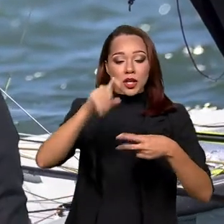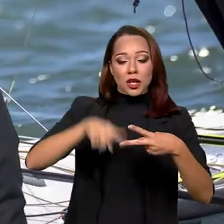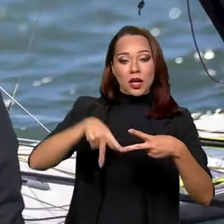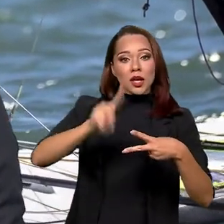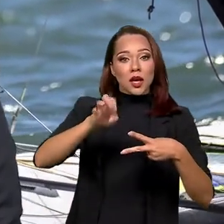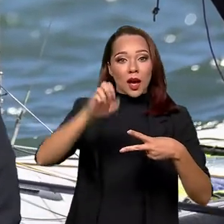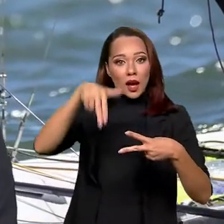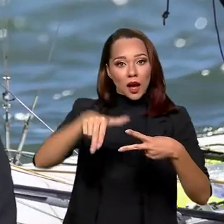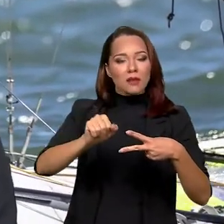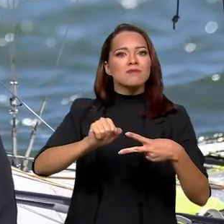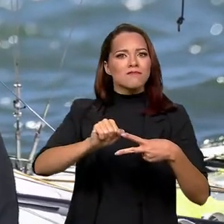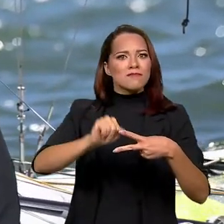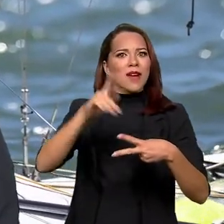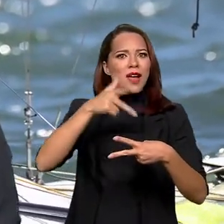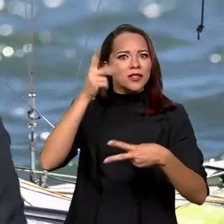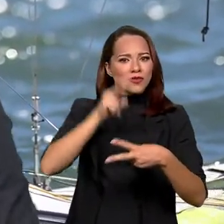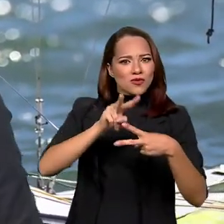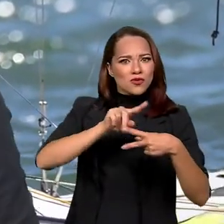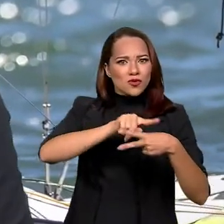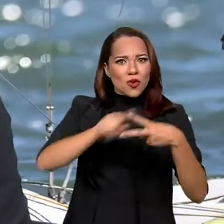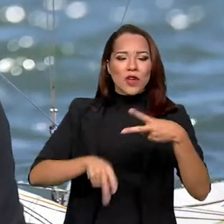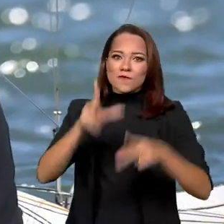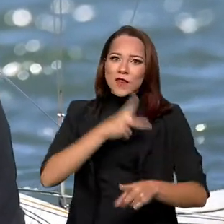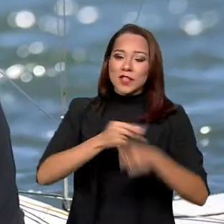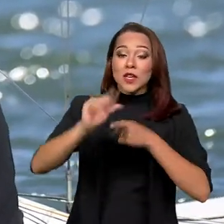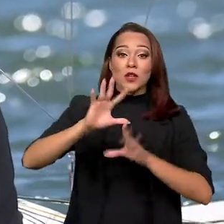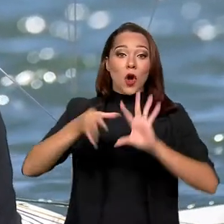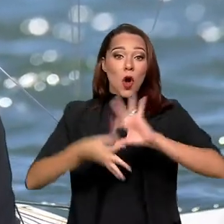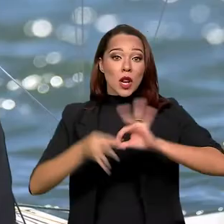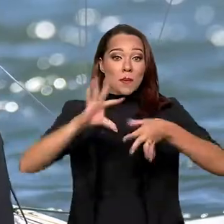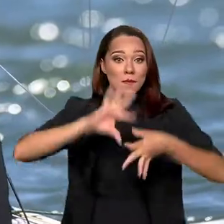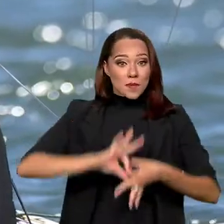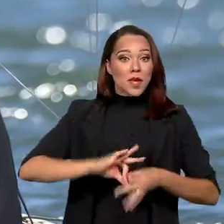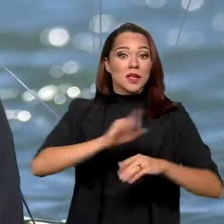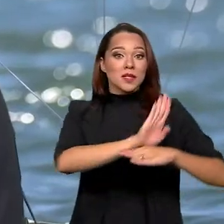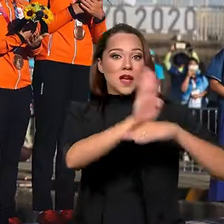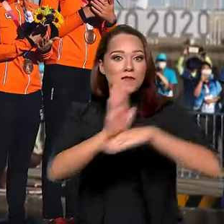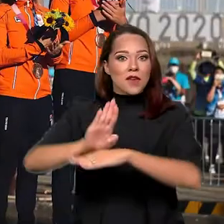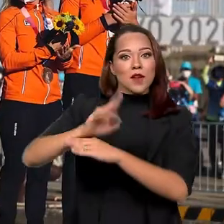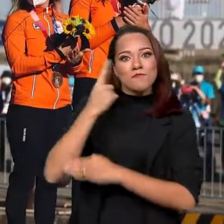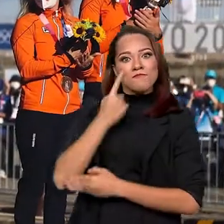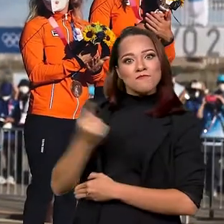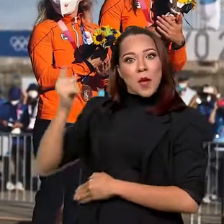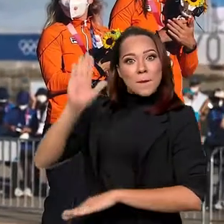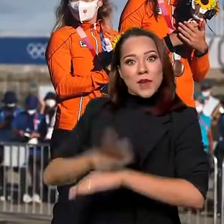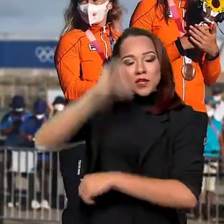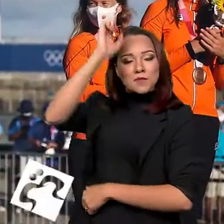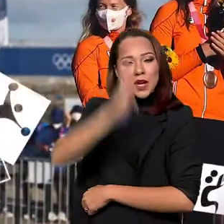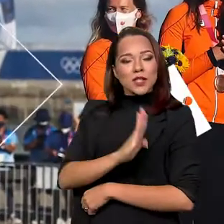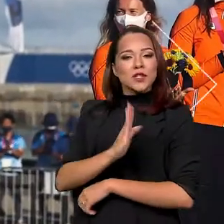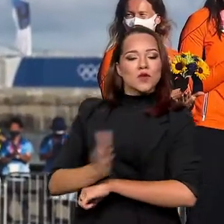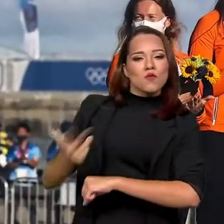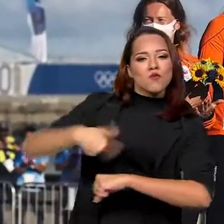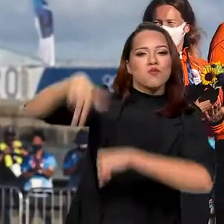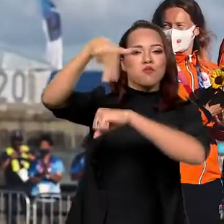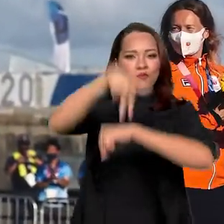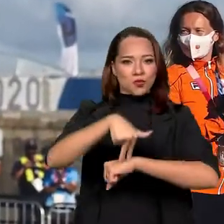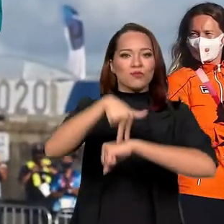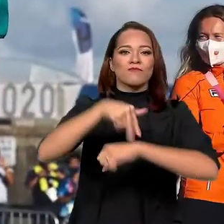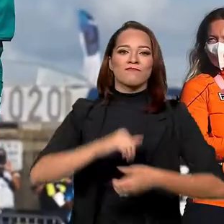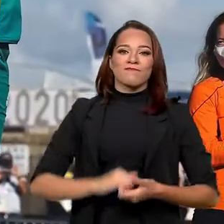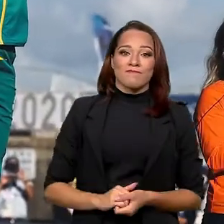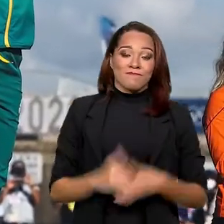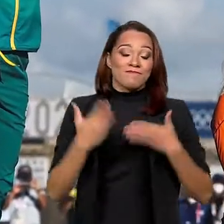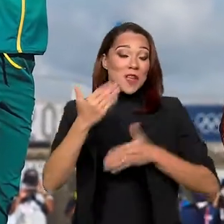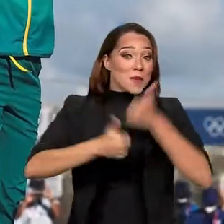Grael e a Caena Kunze se sagraram bicampeãs olímpicas na vela. Tá aí, mais Brasil no lugar mais